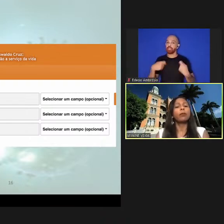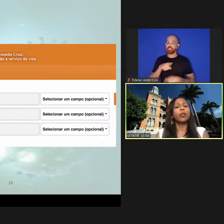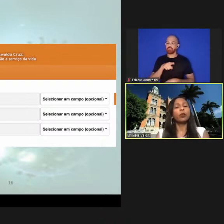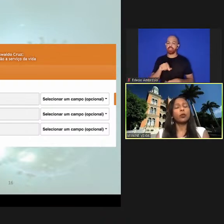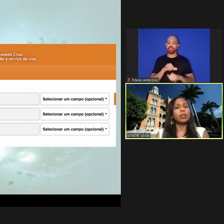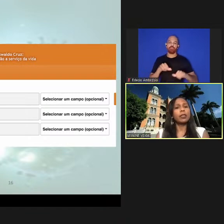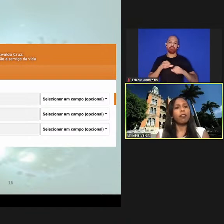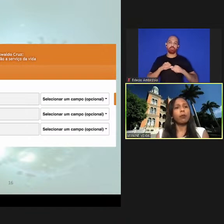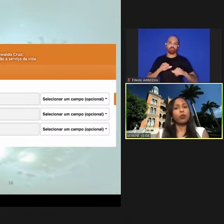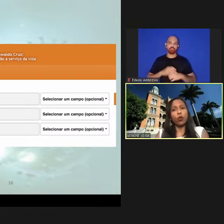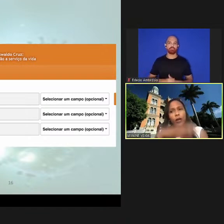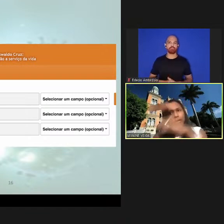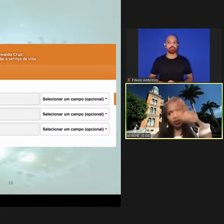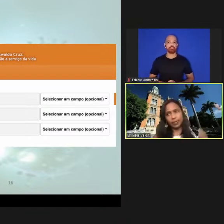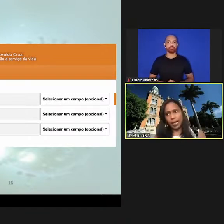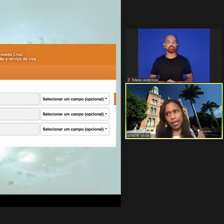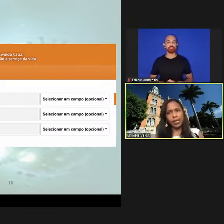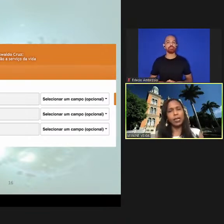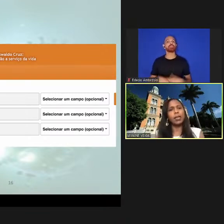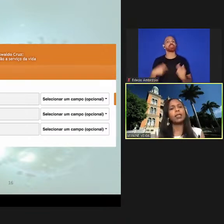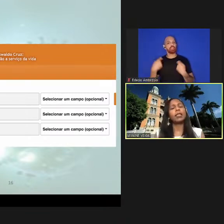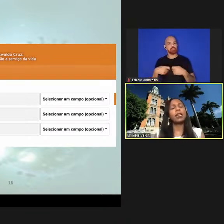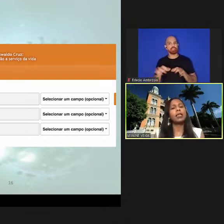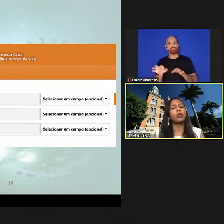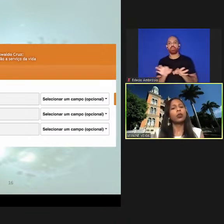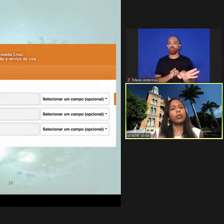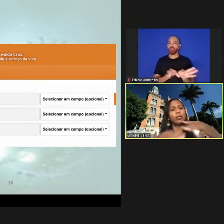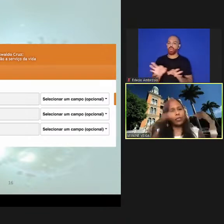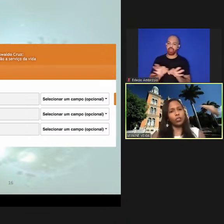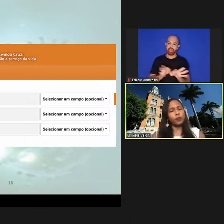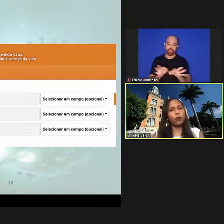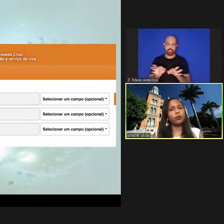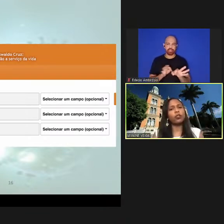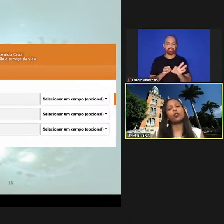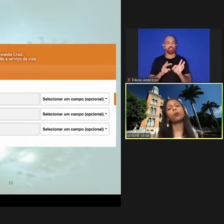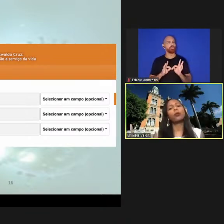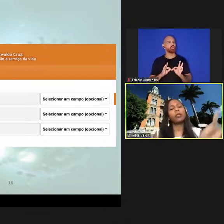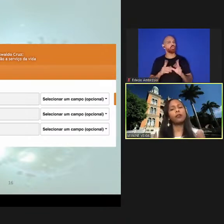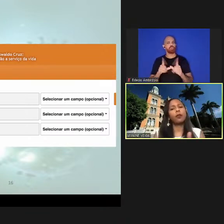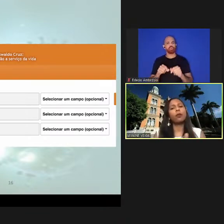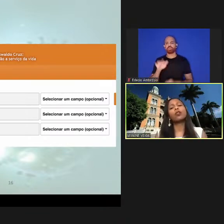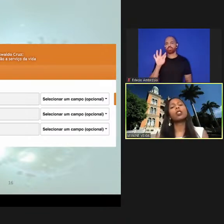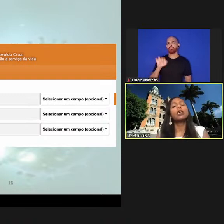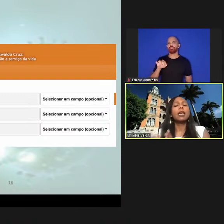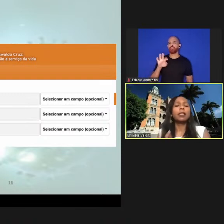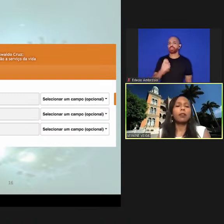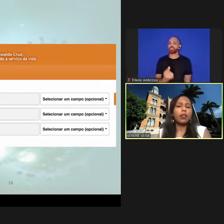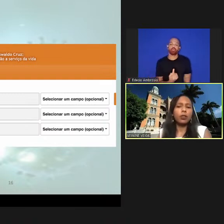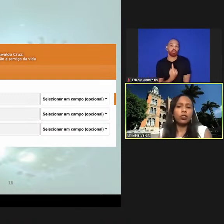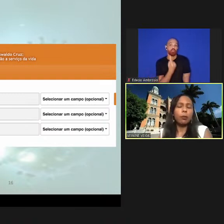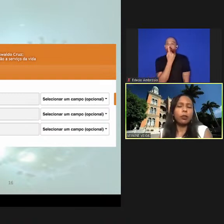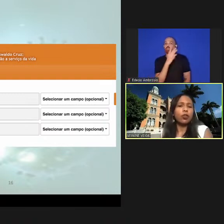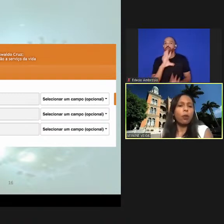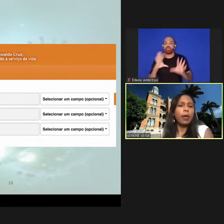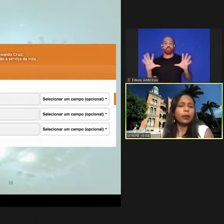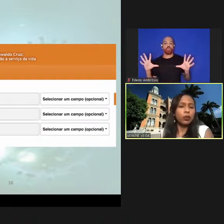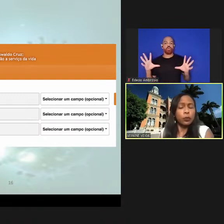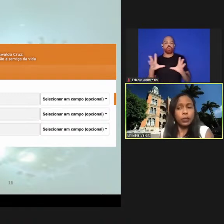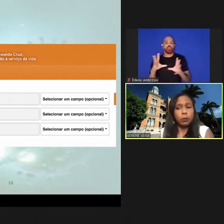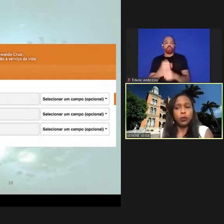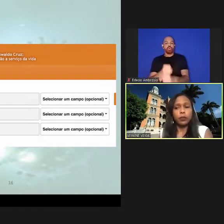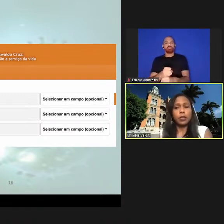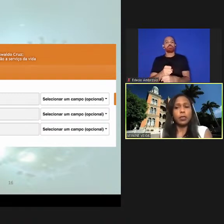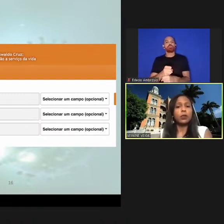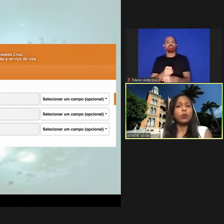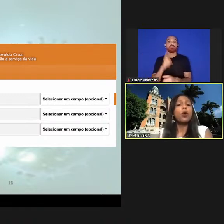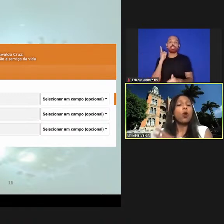então nós precisávamos organizar todas essas fontes numa única fonte e através do sistema de descoberta nós